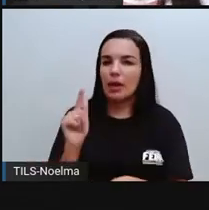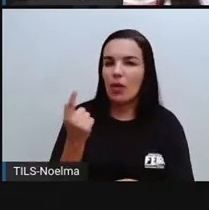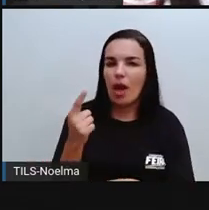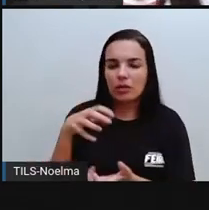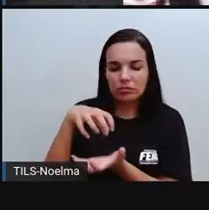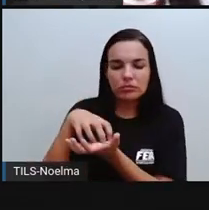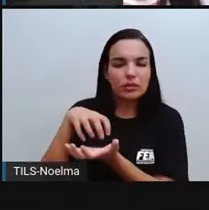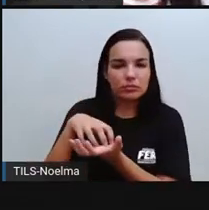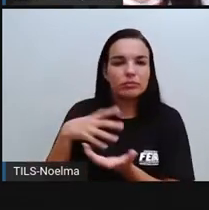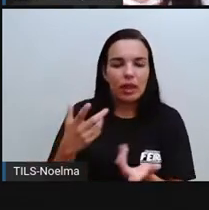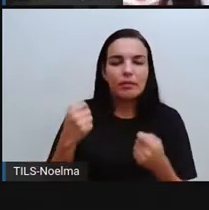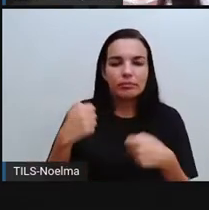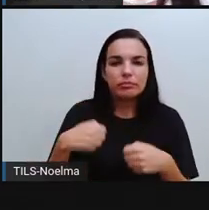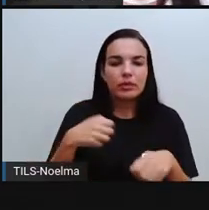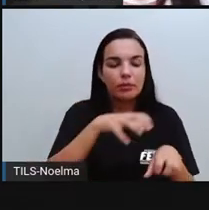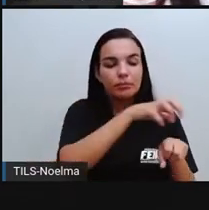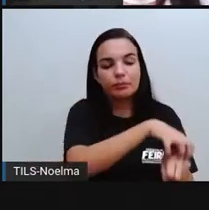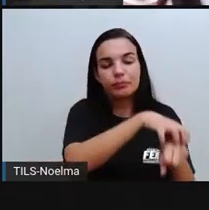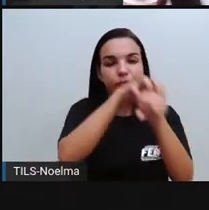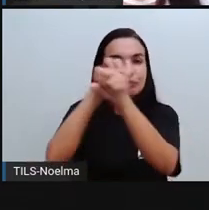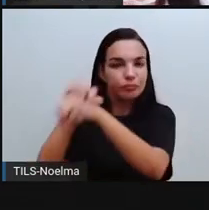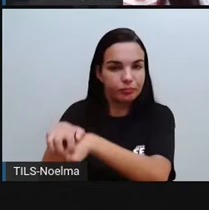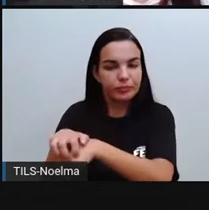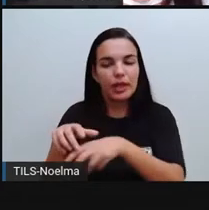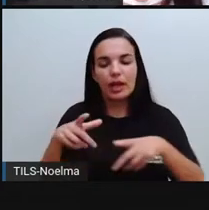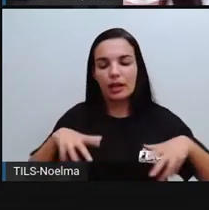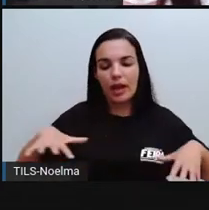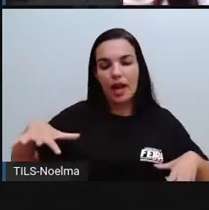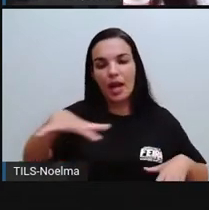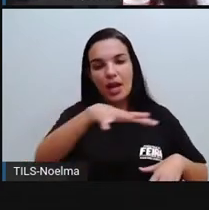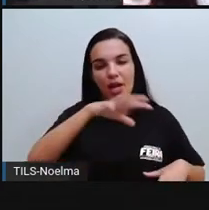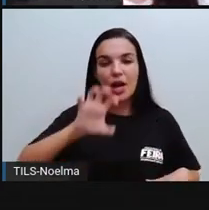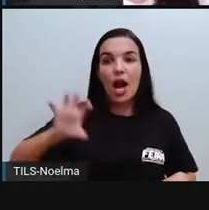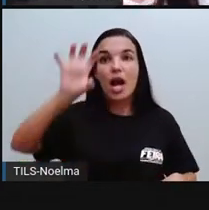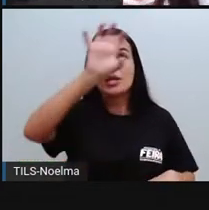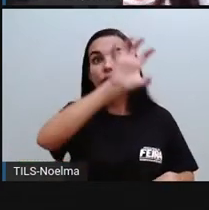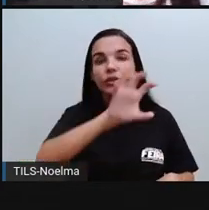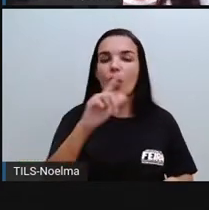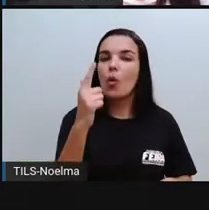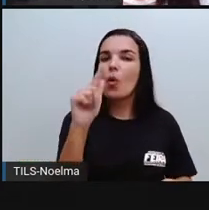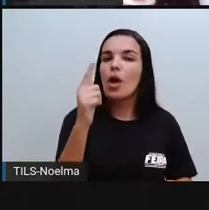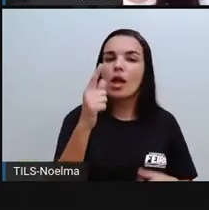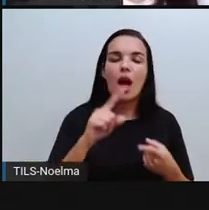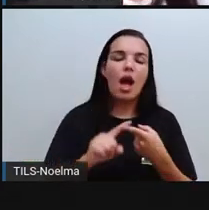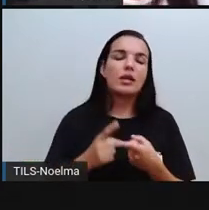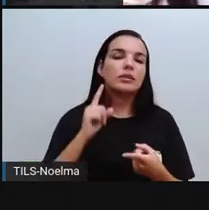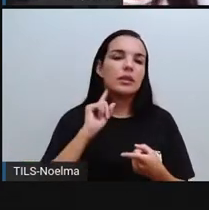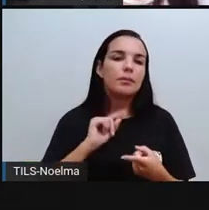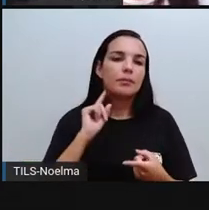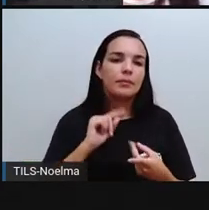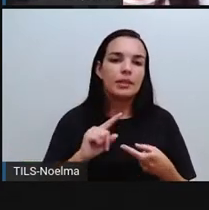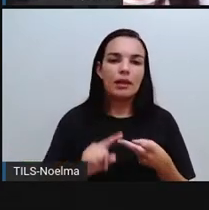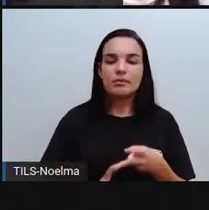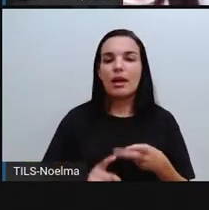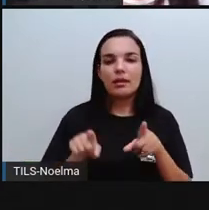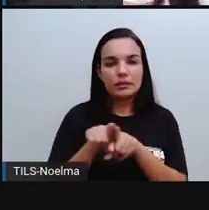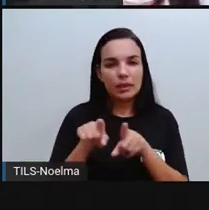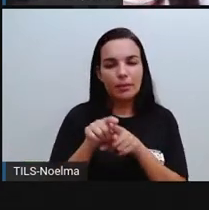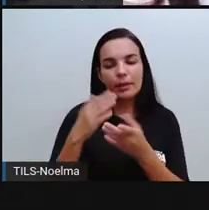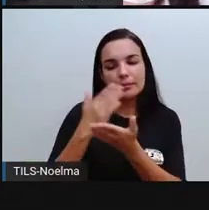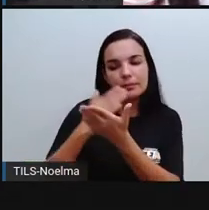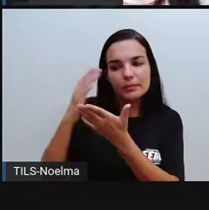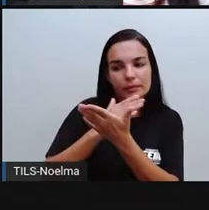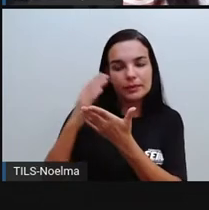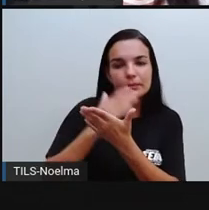Brasília, né? À região centro-oeste, à Goiás, à Minas Gerais também, faz parte aí